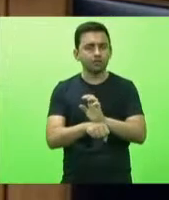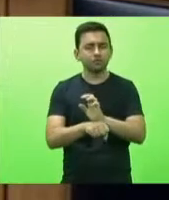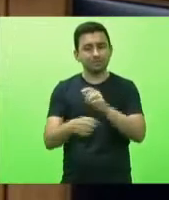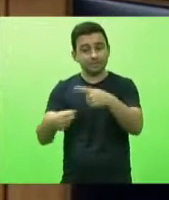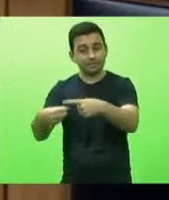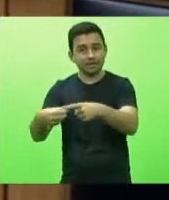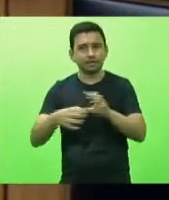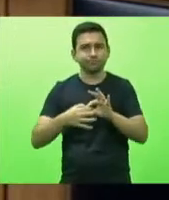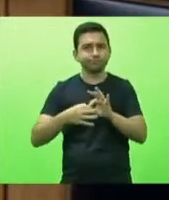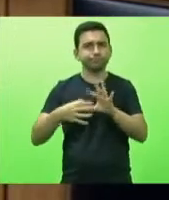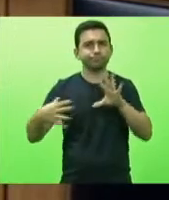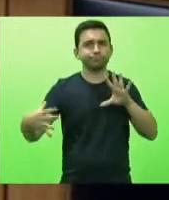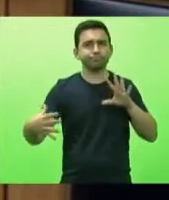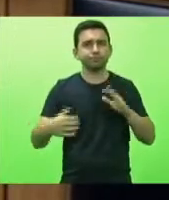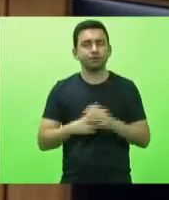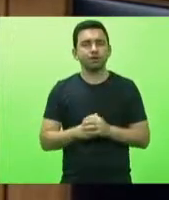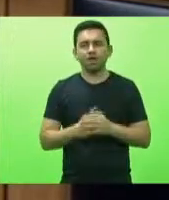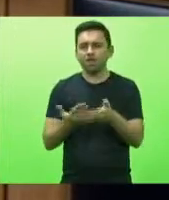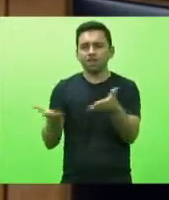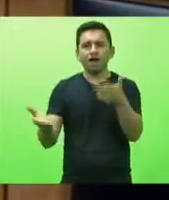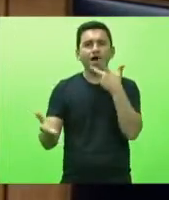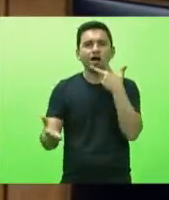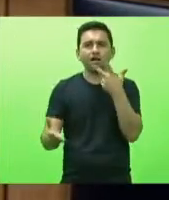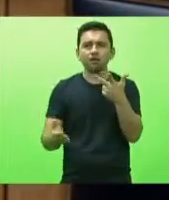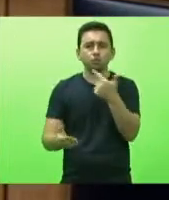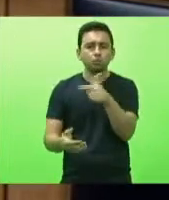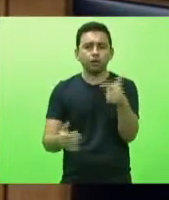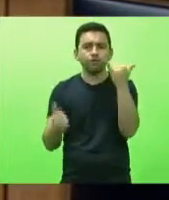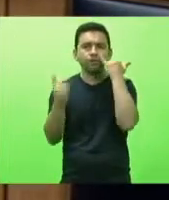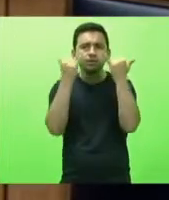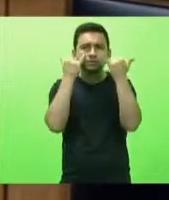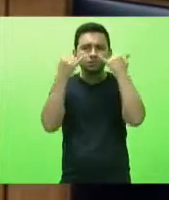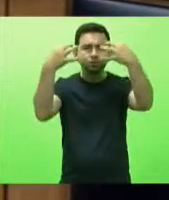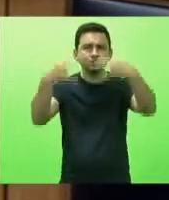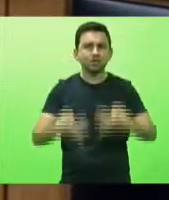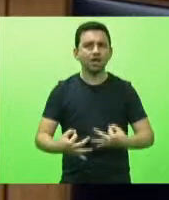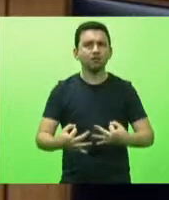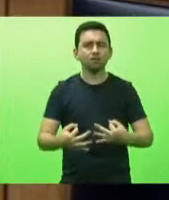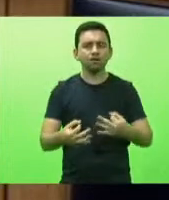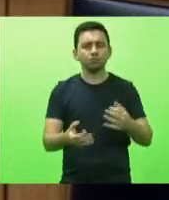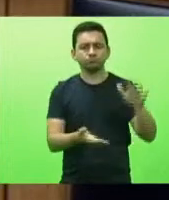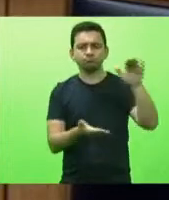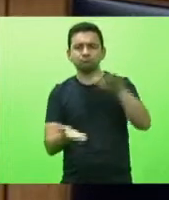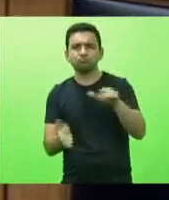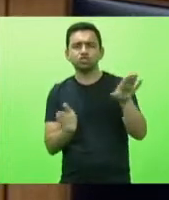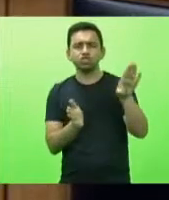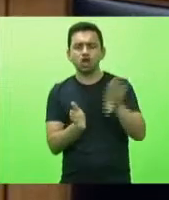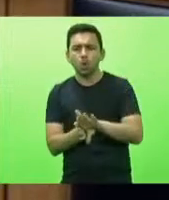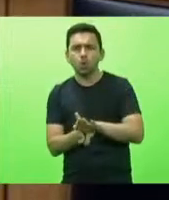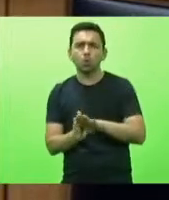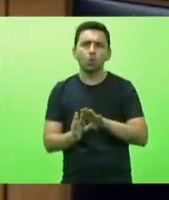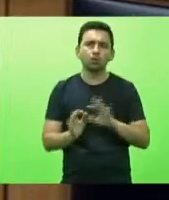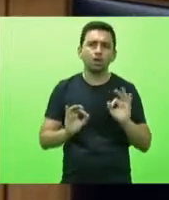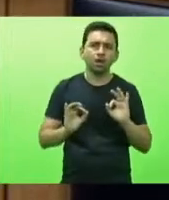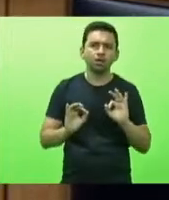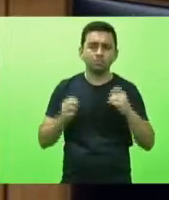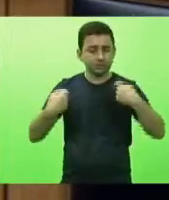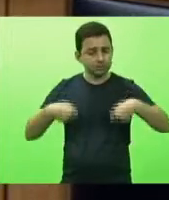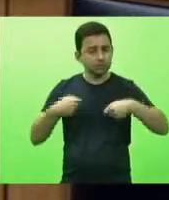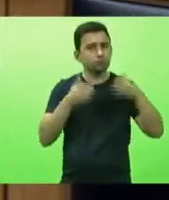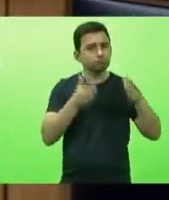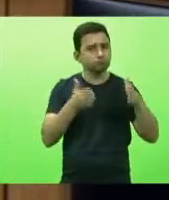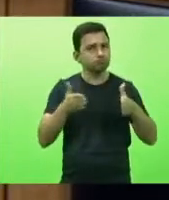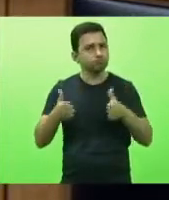que dizem que não estão recebendo informações adequadas sobre o recebimento das vacinas é preciso organização em